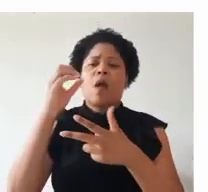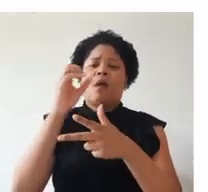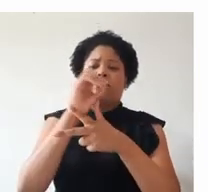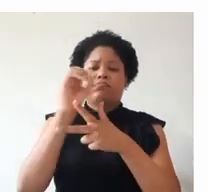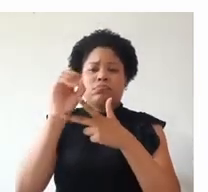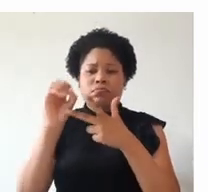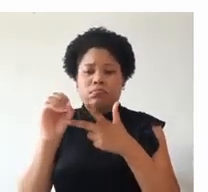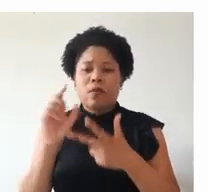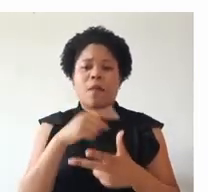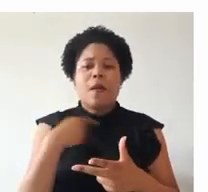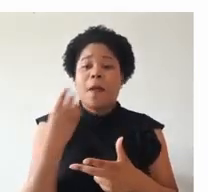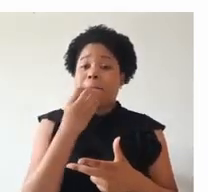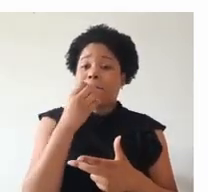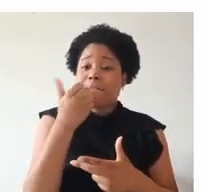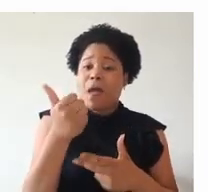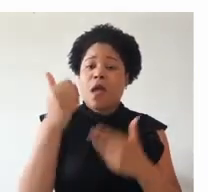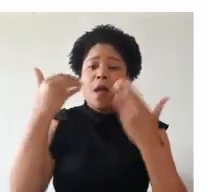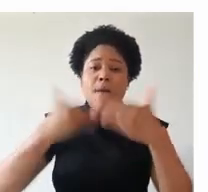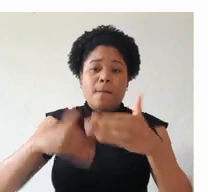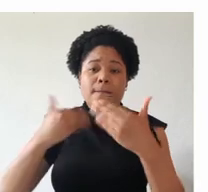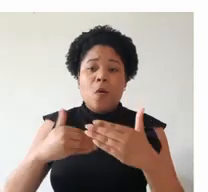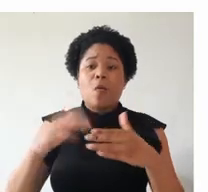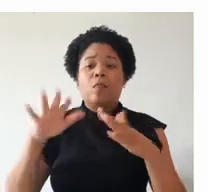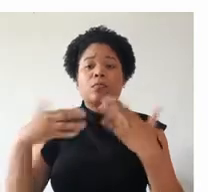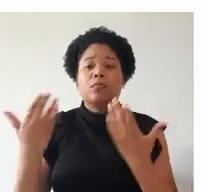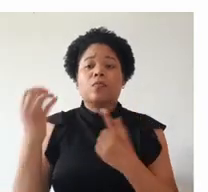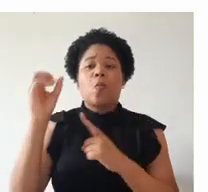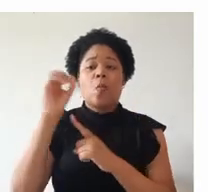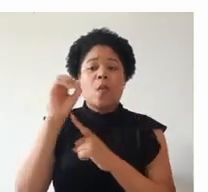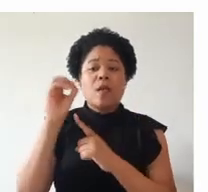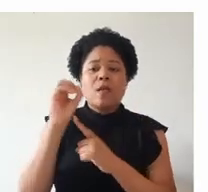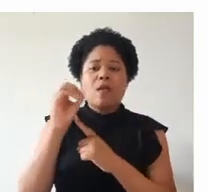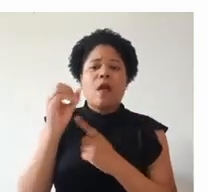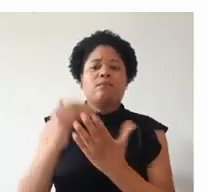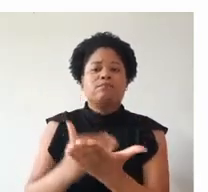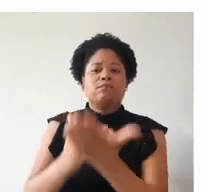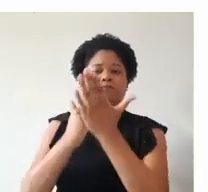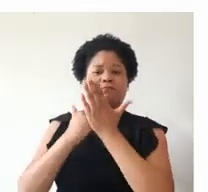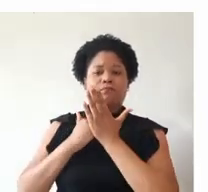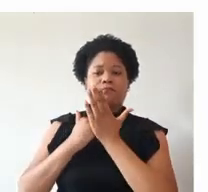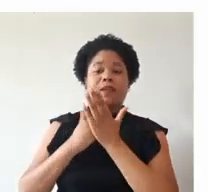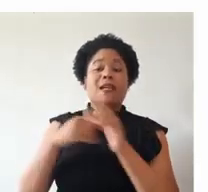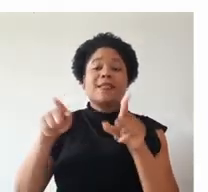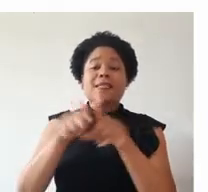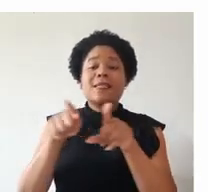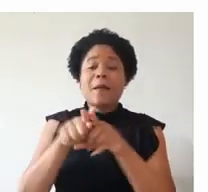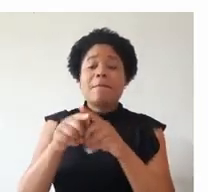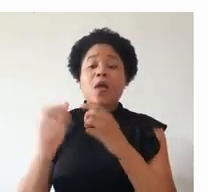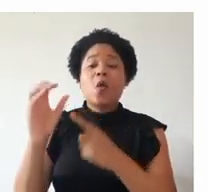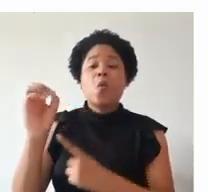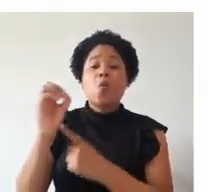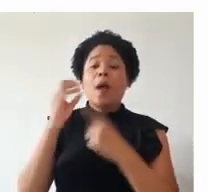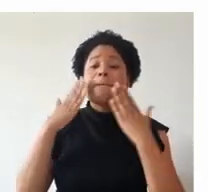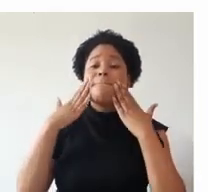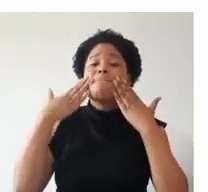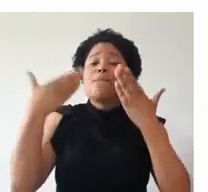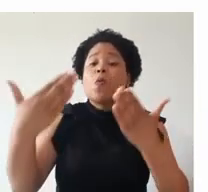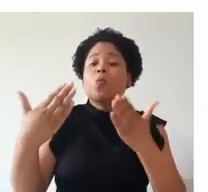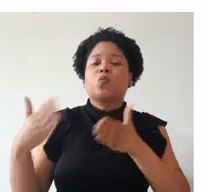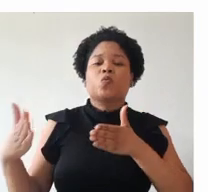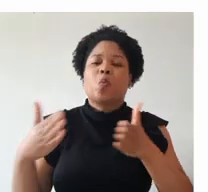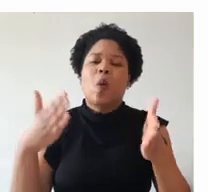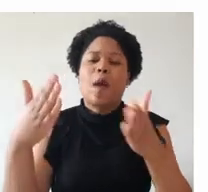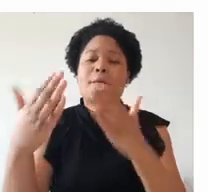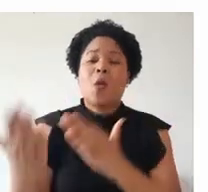Enem, para a gente ir bem na prova. Então, o IEF nos dá essa possibilidade. E também ele que me mostrou este